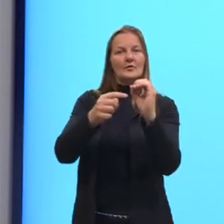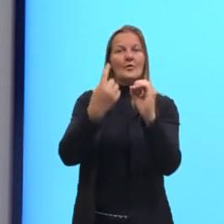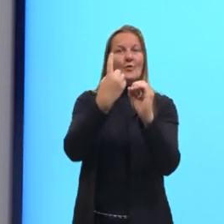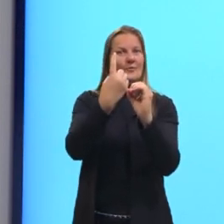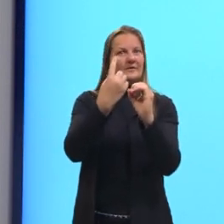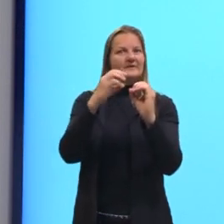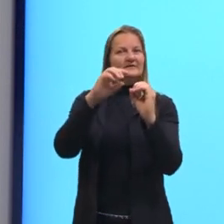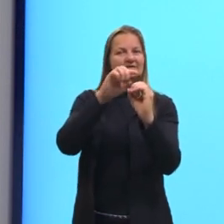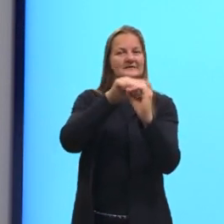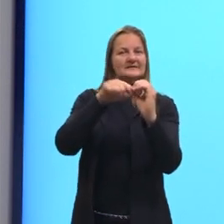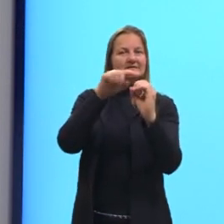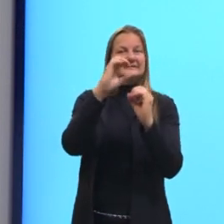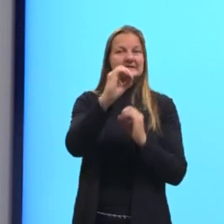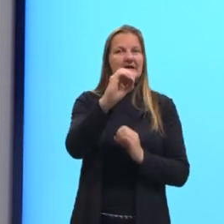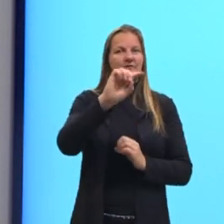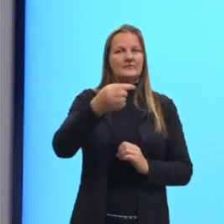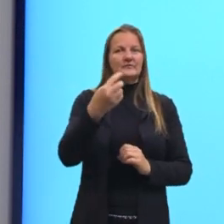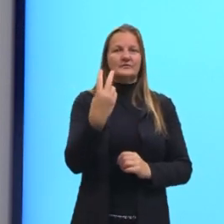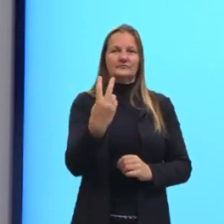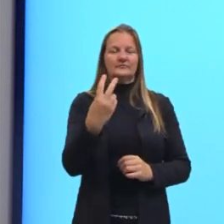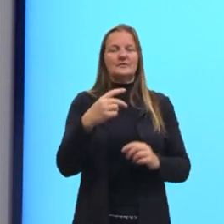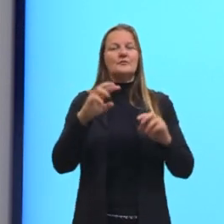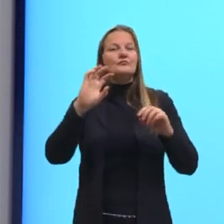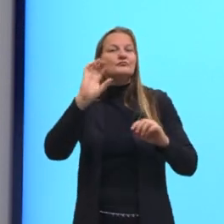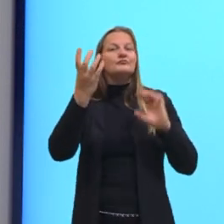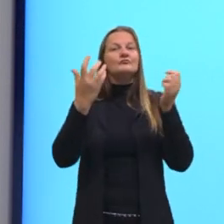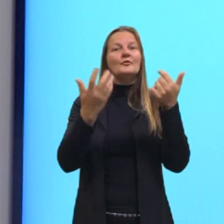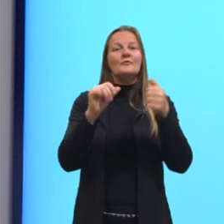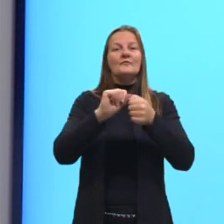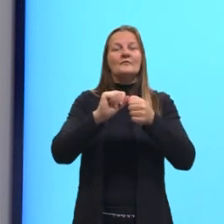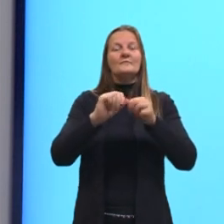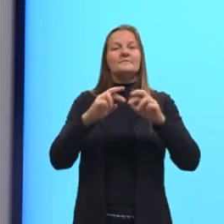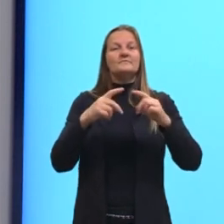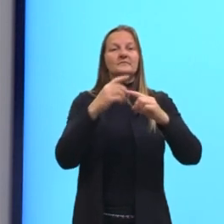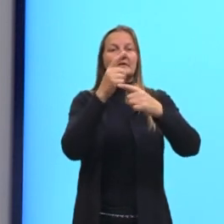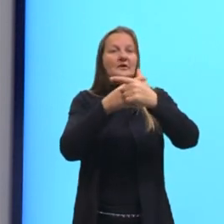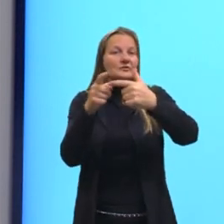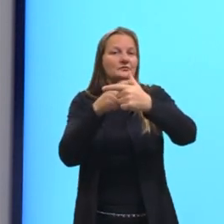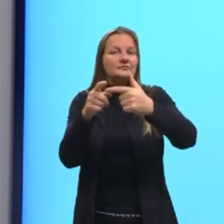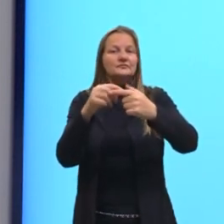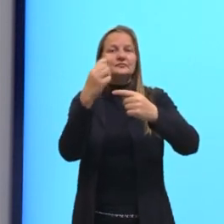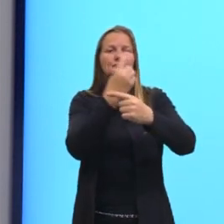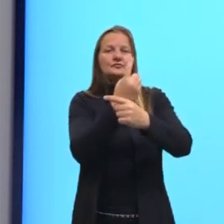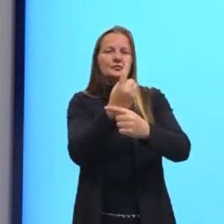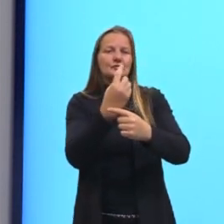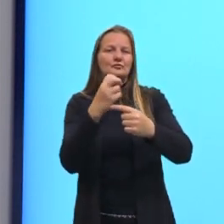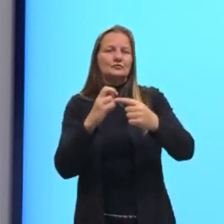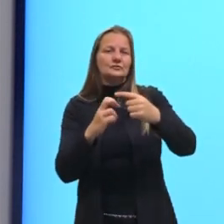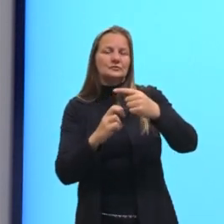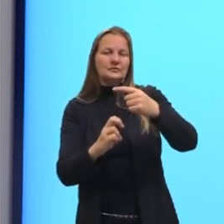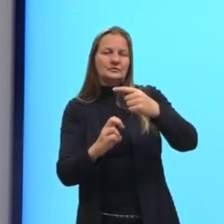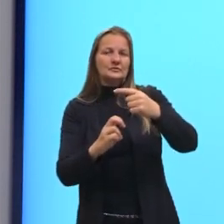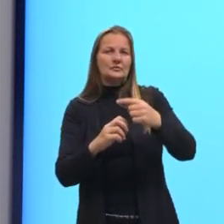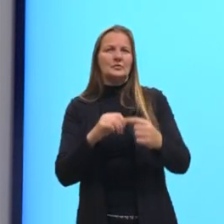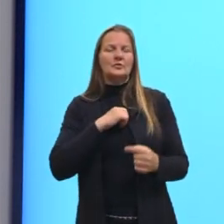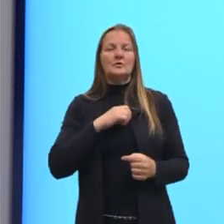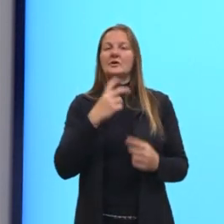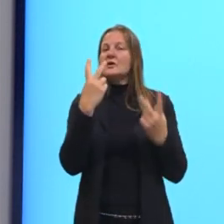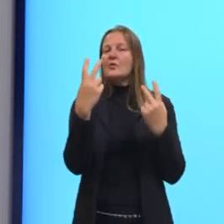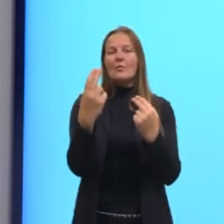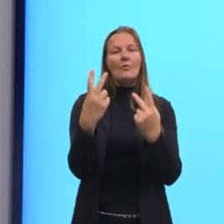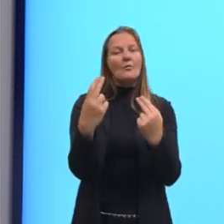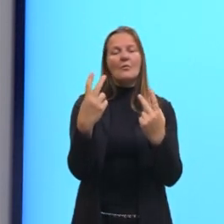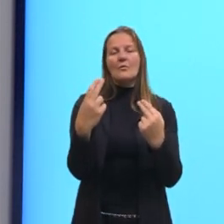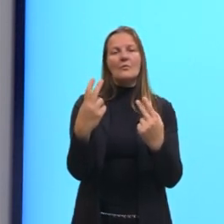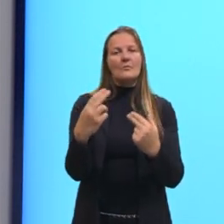Então, 0,2. Resolvendo a conta de divisão, colocando 1 dividido por 5, chega no mesmo